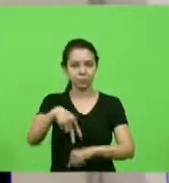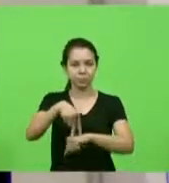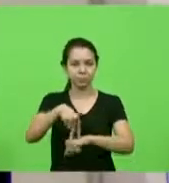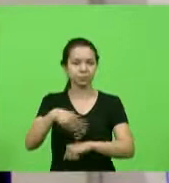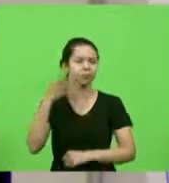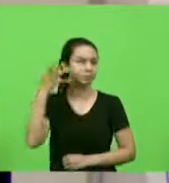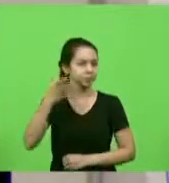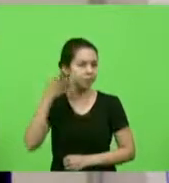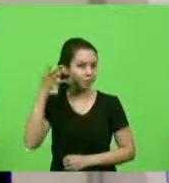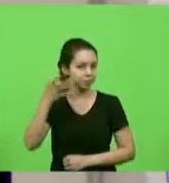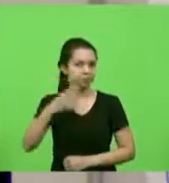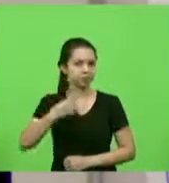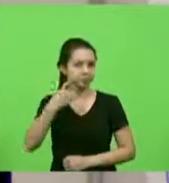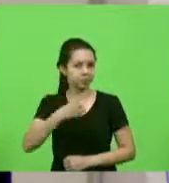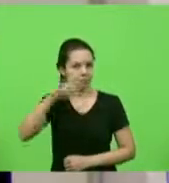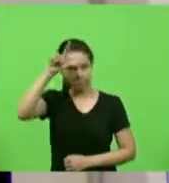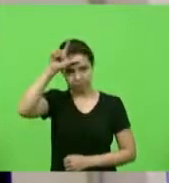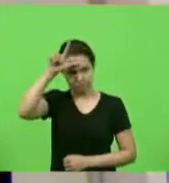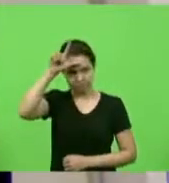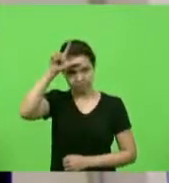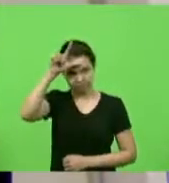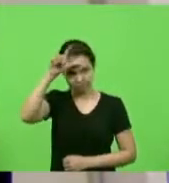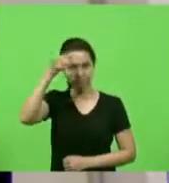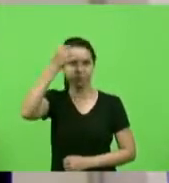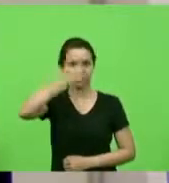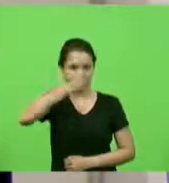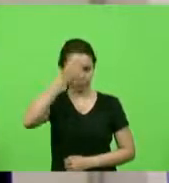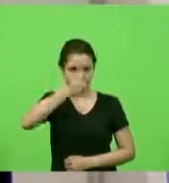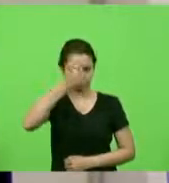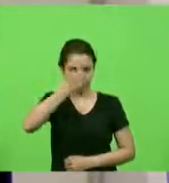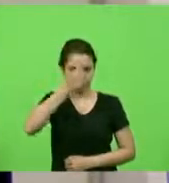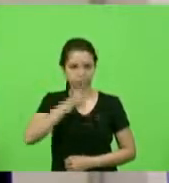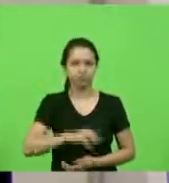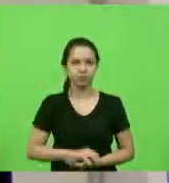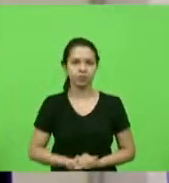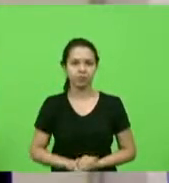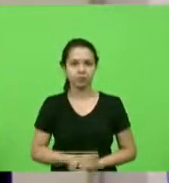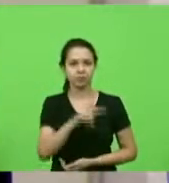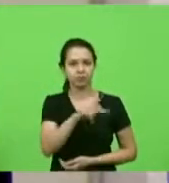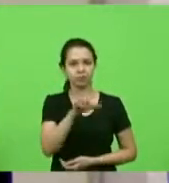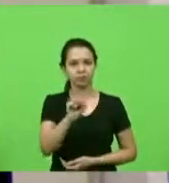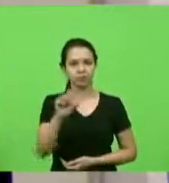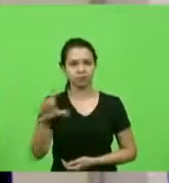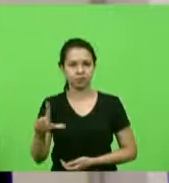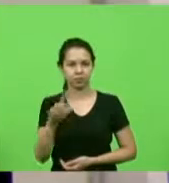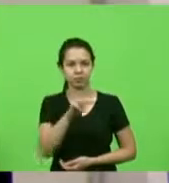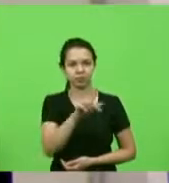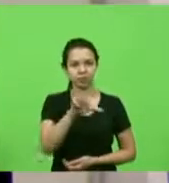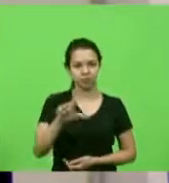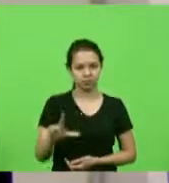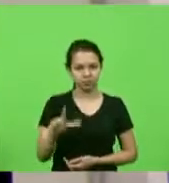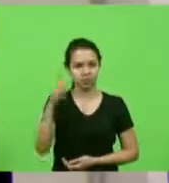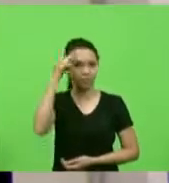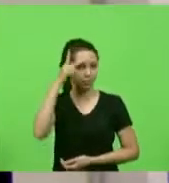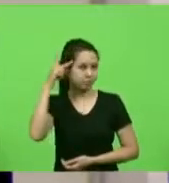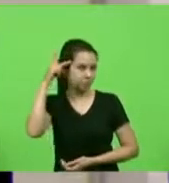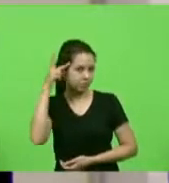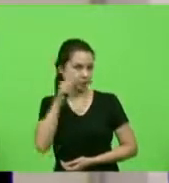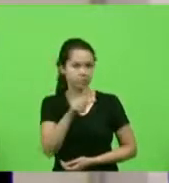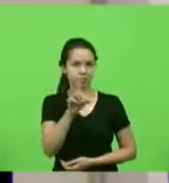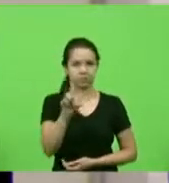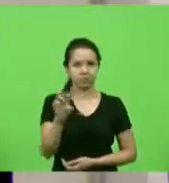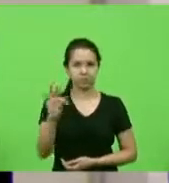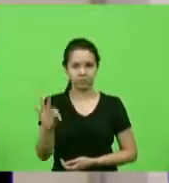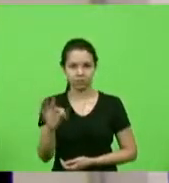deputados Sargento Lima e Maurício Scudlac, bloco PSL e PL, Paulinha, bloco PDT,